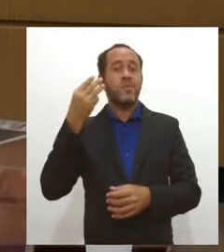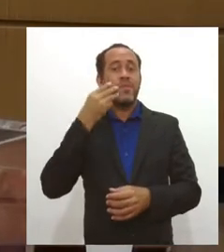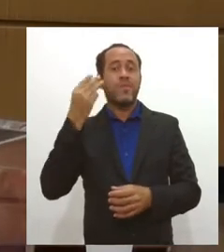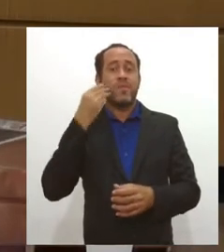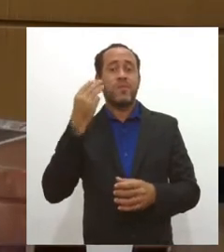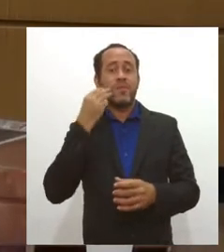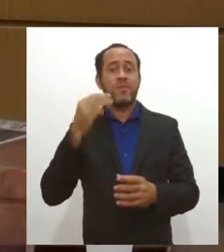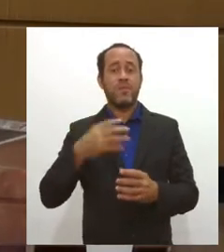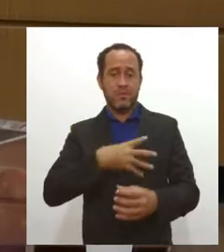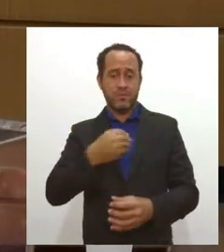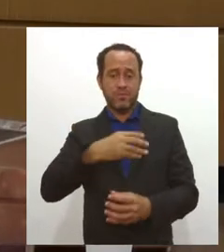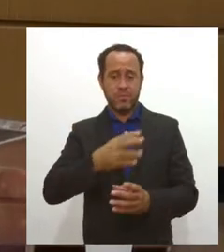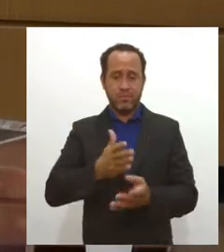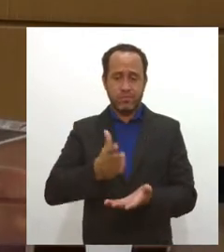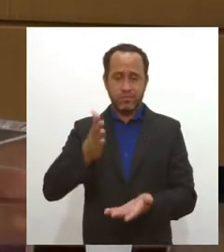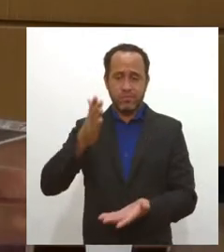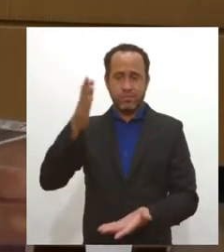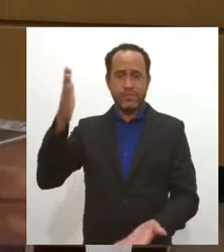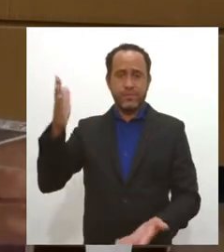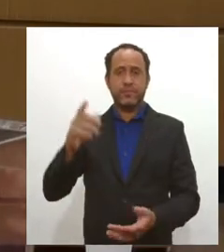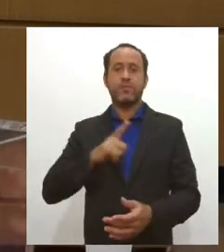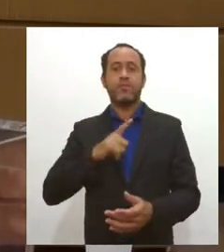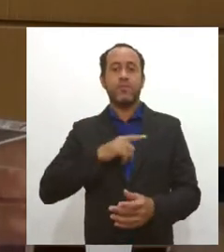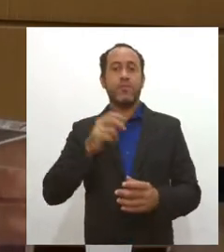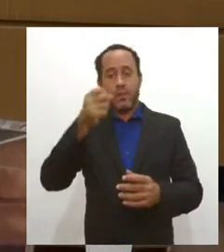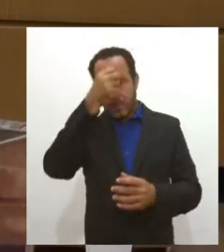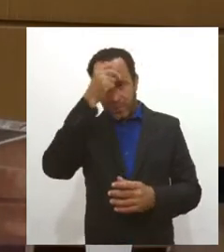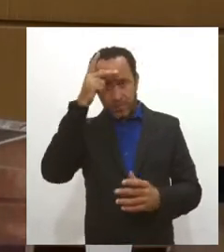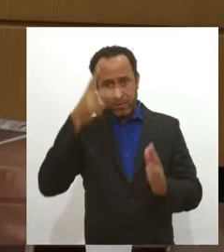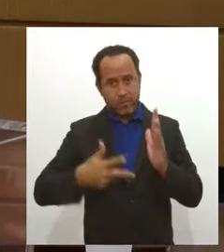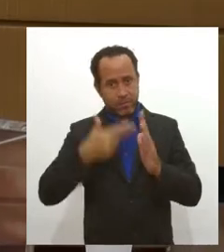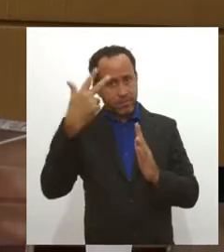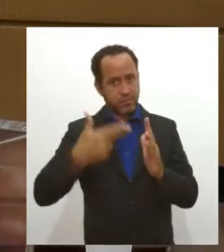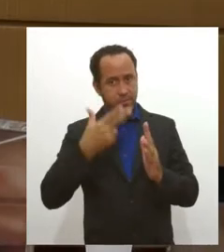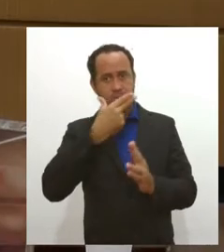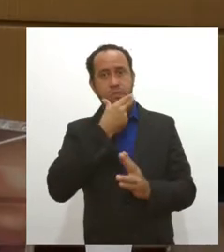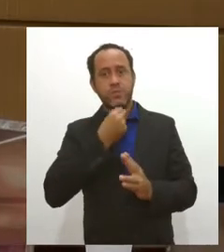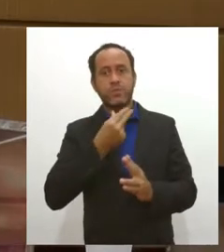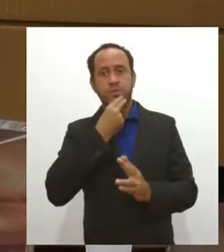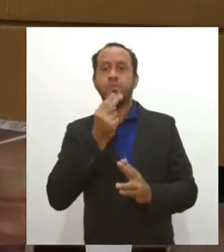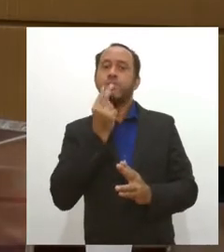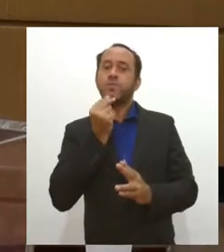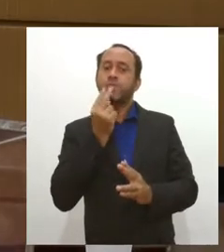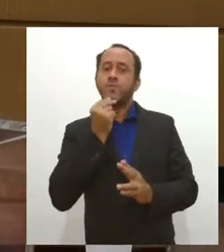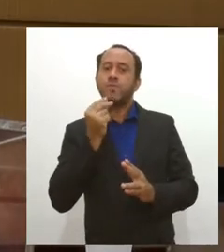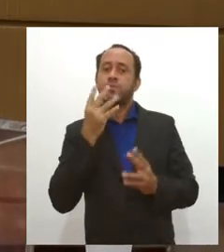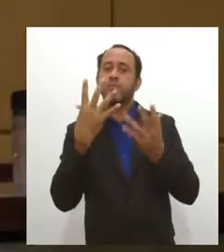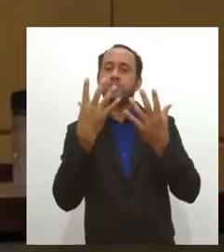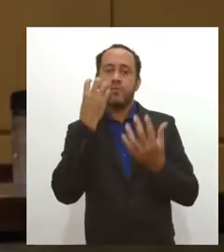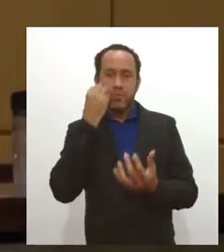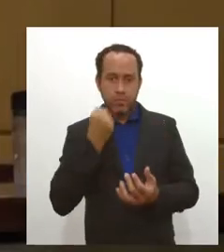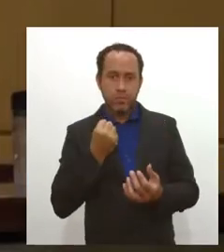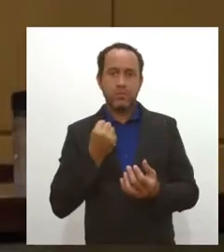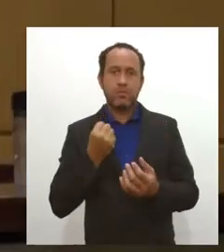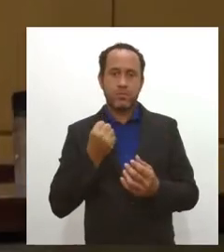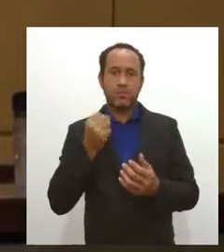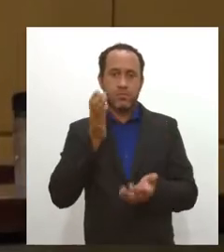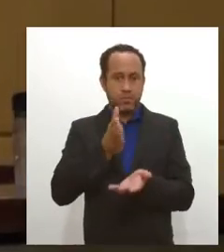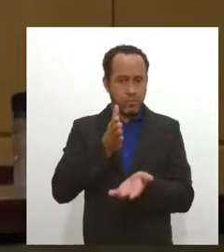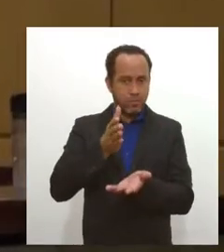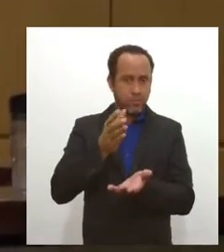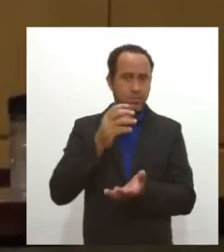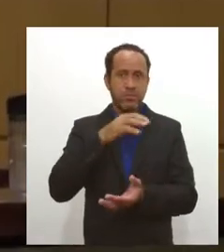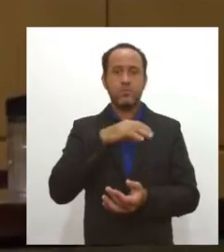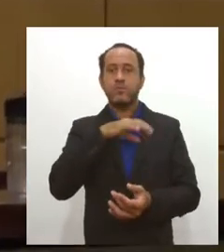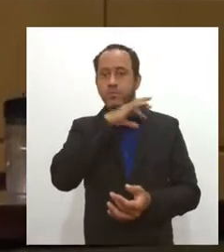nos mercados. Ela sugeriu que a Prefeitura faça a castração e o encaminhamento para adoção responsável. Já o deputado Adaito